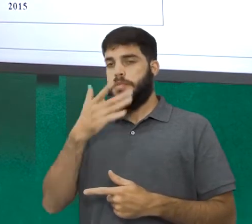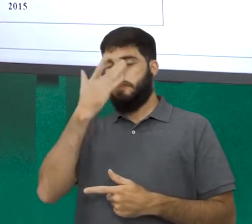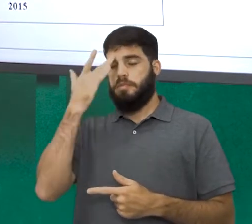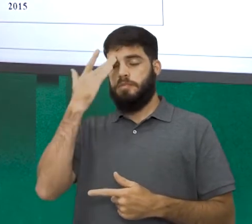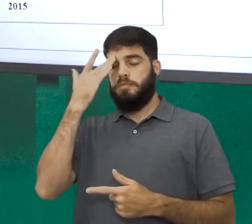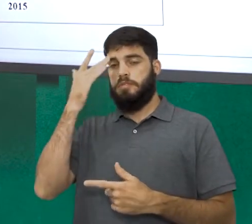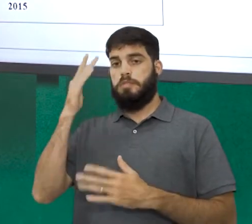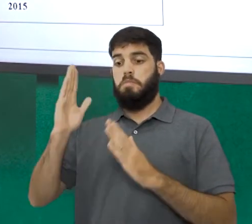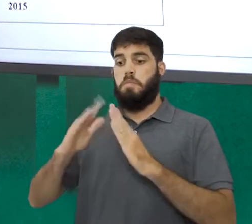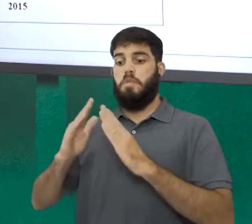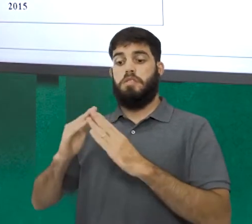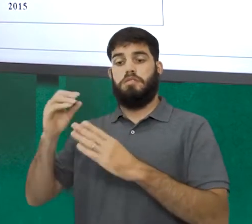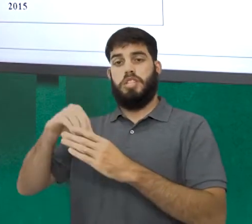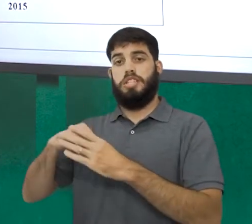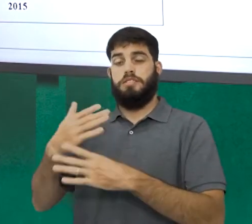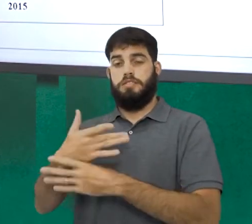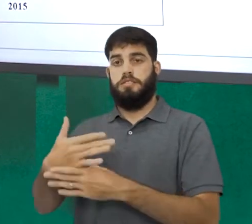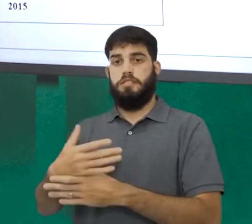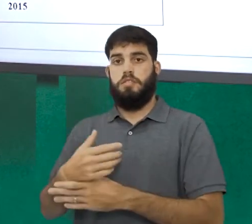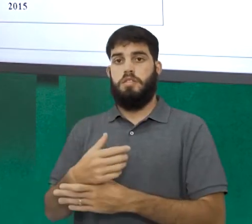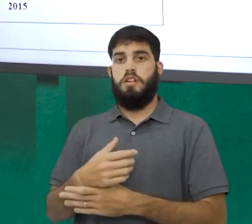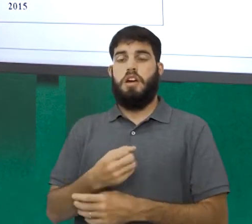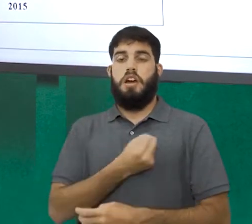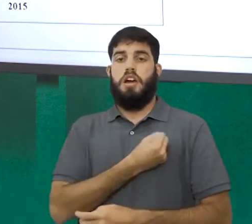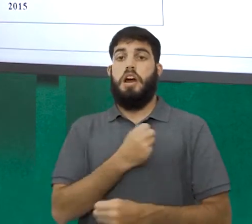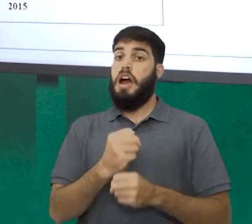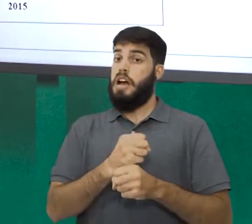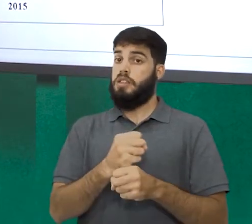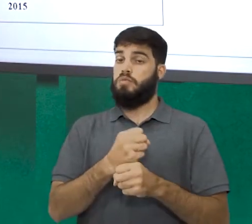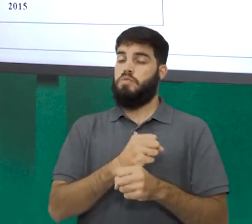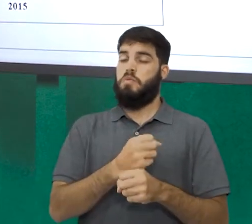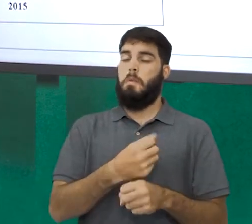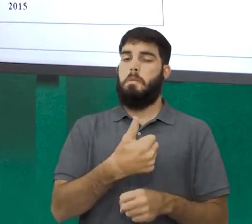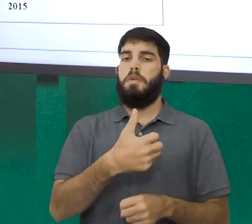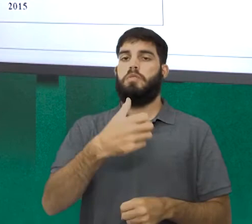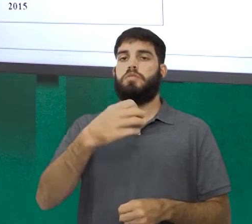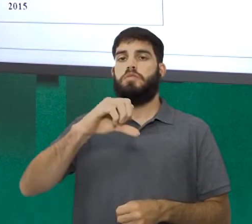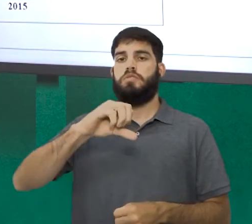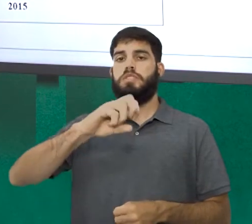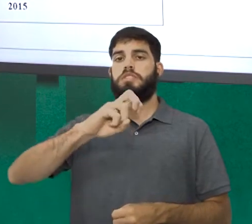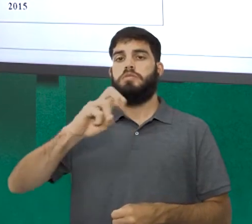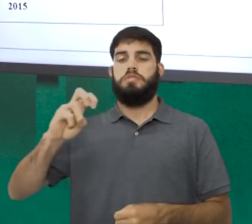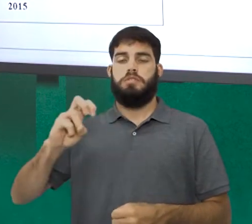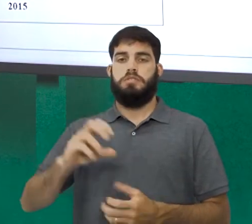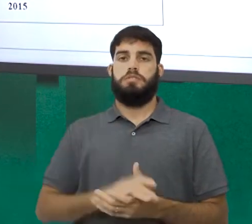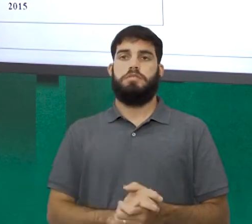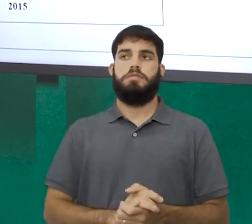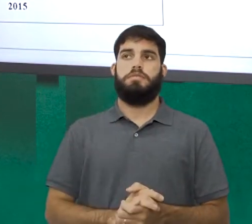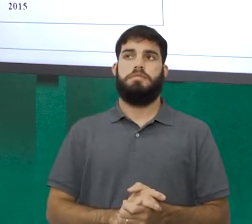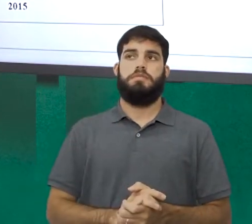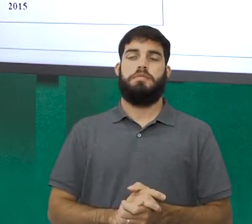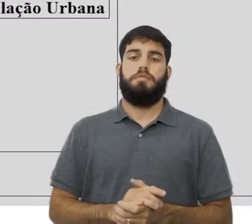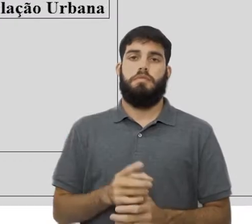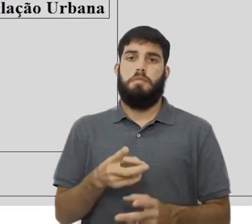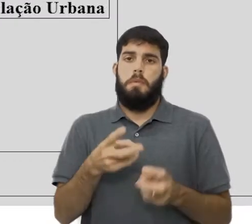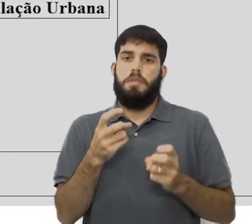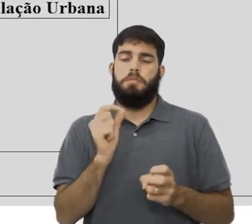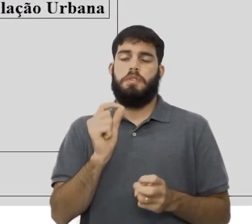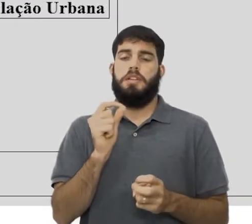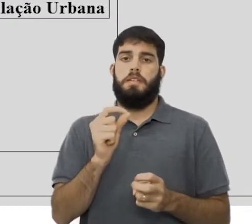no ano de 1955. E desde lá, vocês vão observar que a barra laranja vai